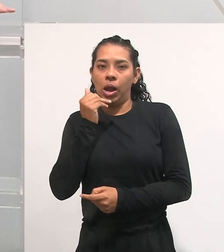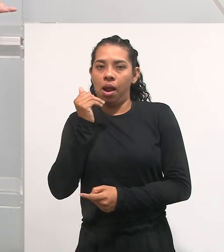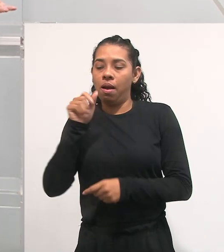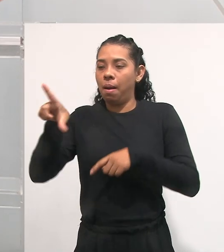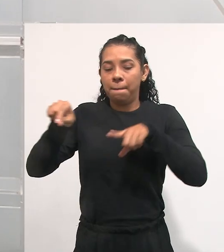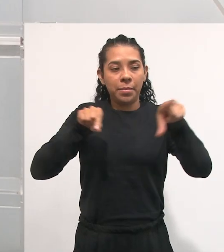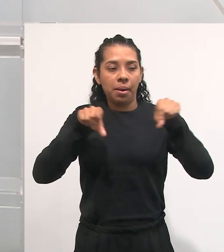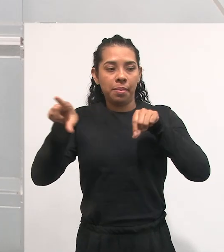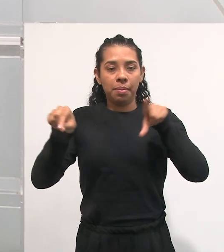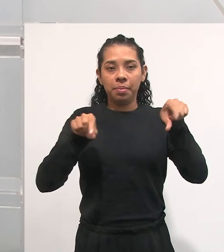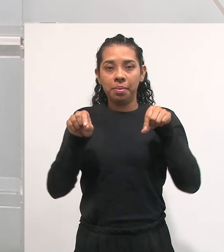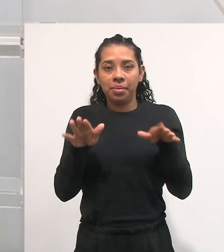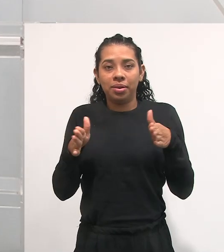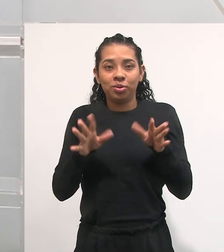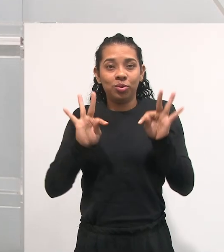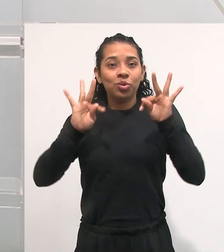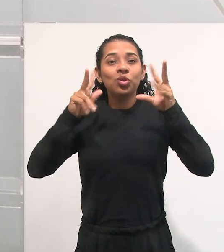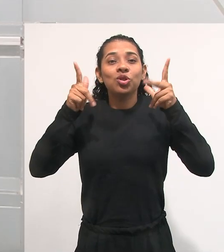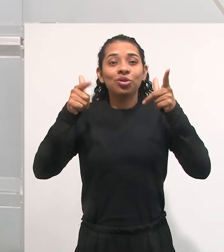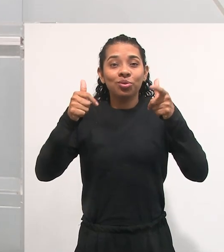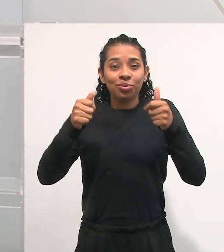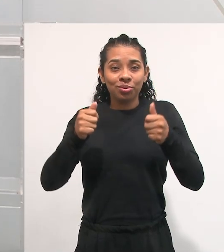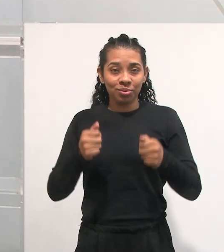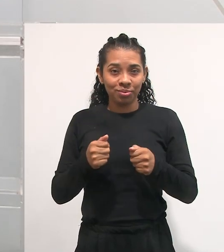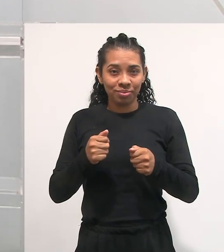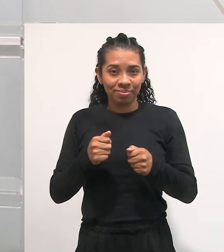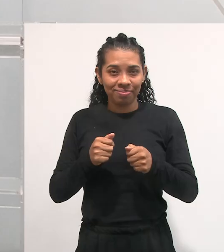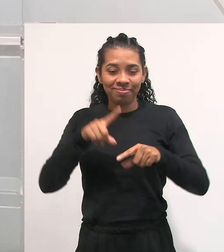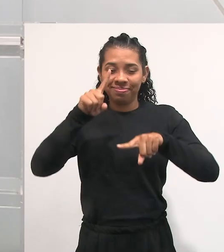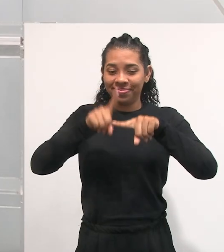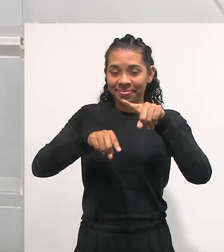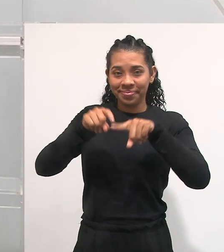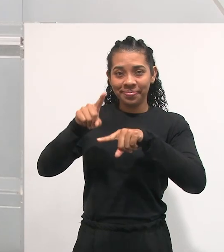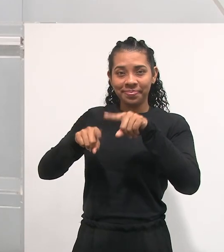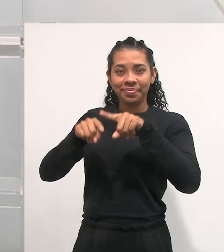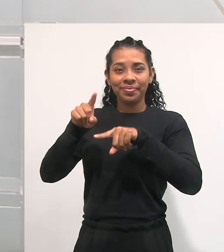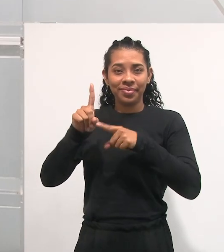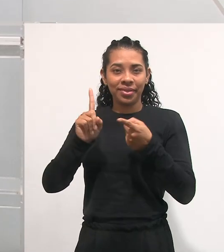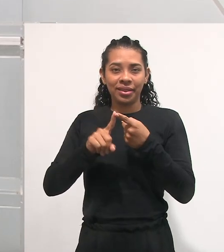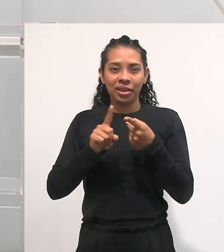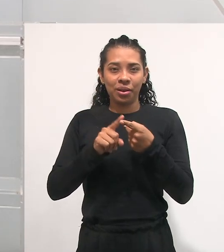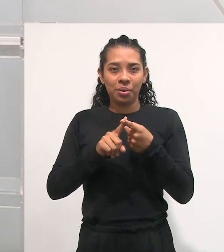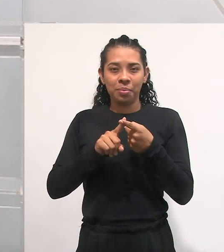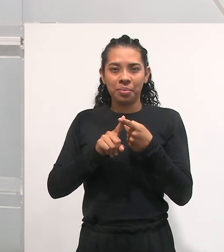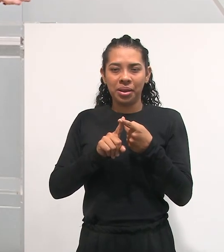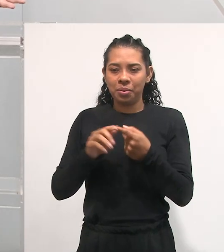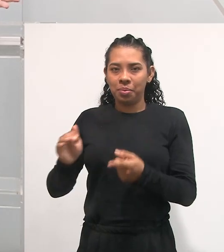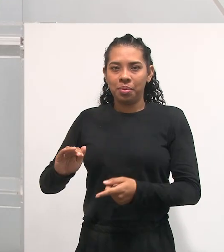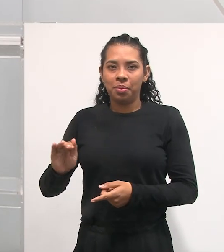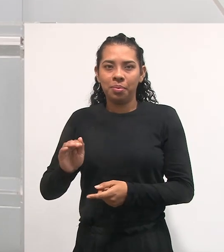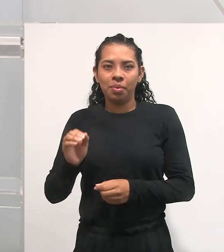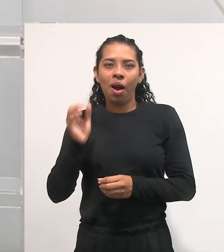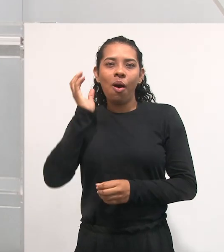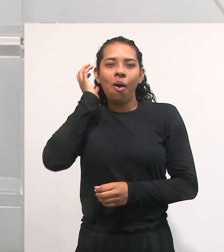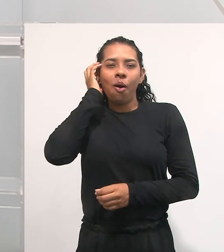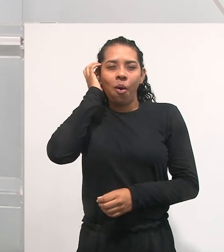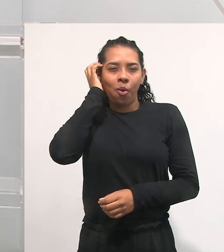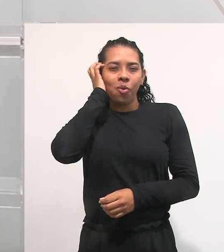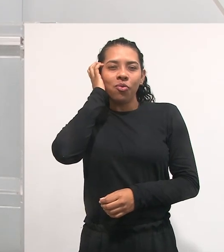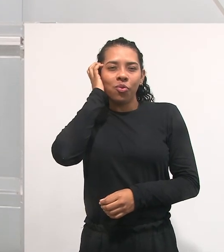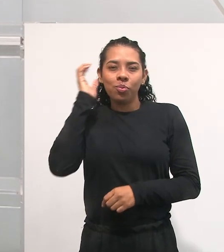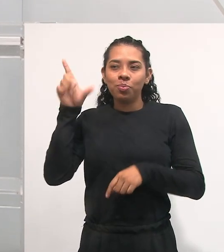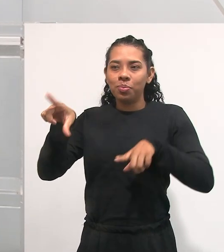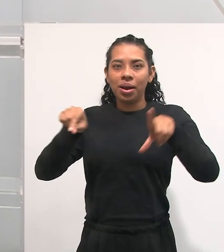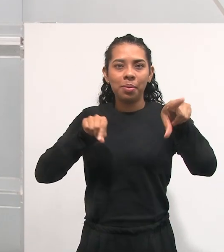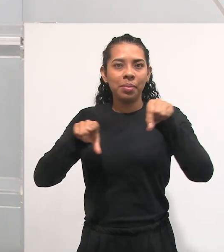valores, à escolha de um material, à escolha de um mouse, à escolha de um fone. gente sempre está